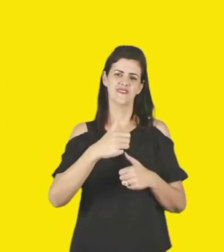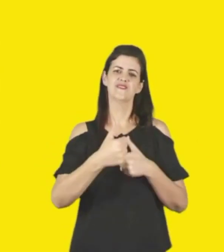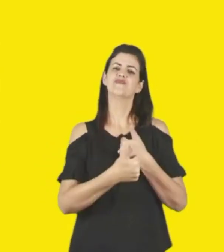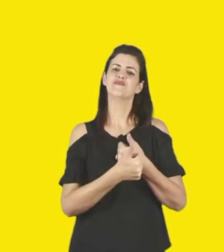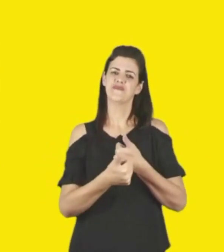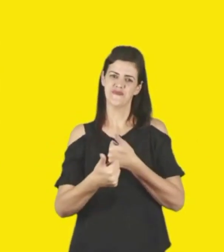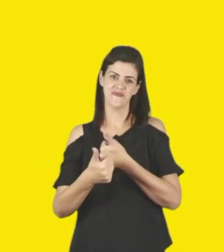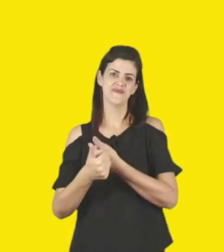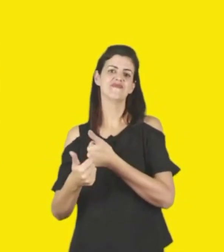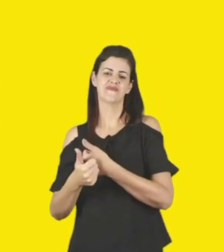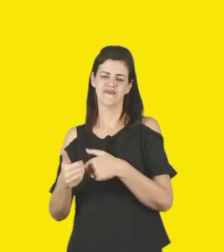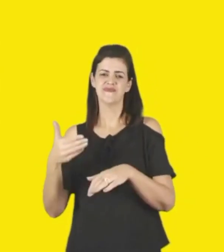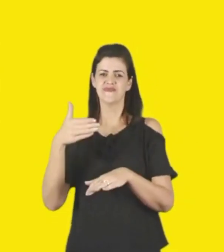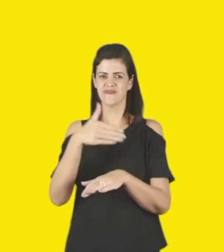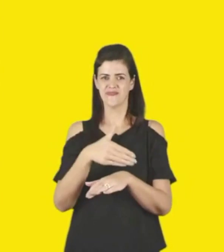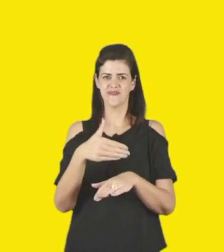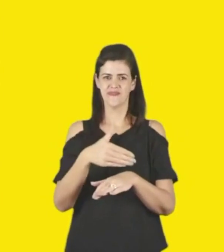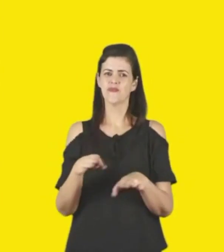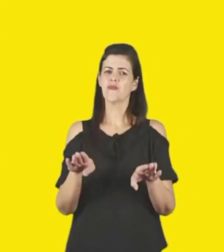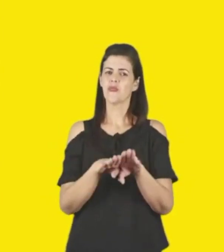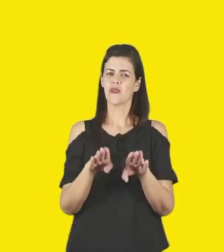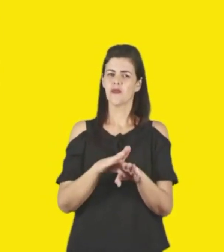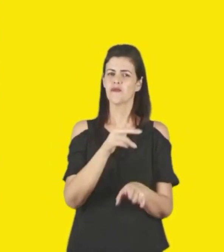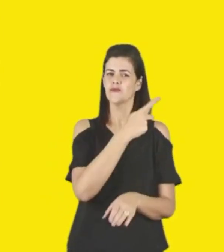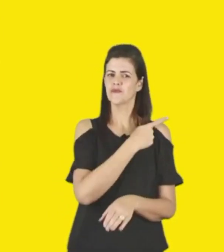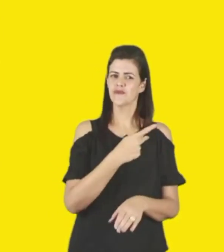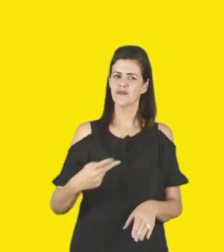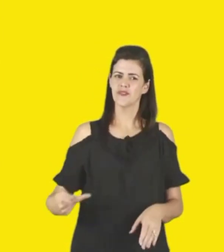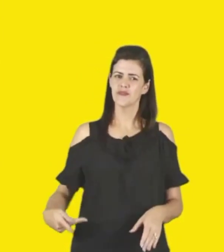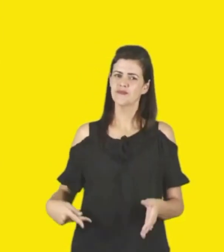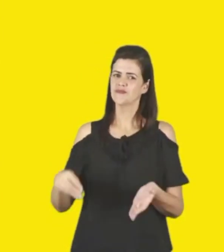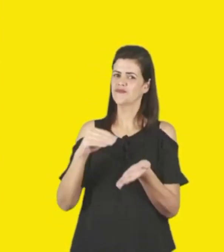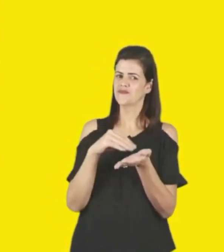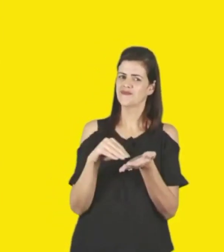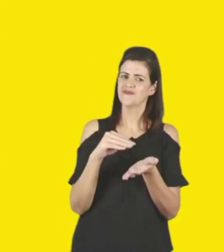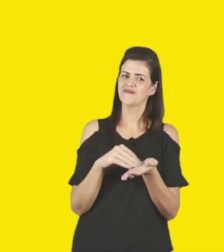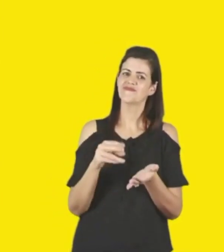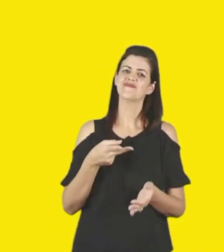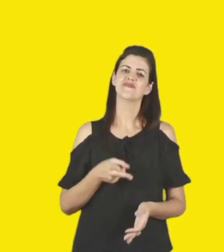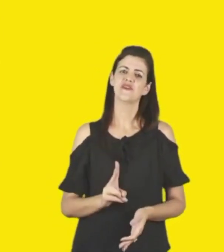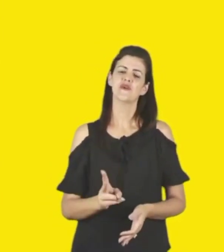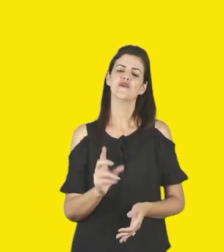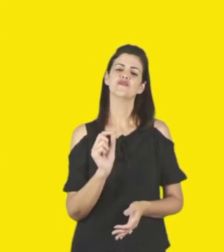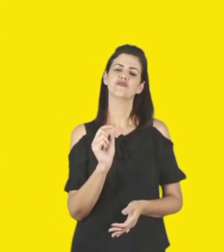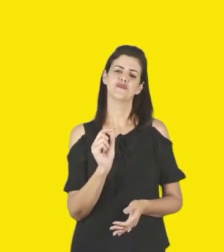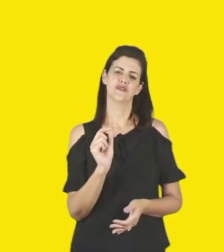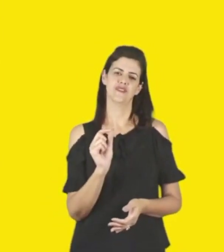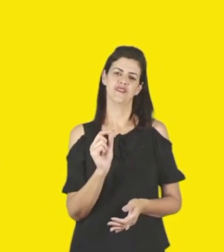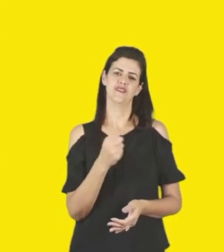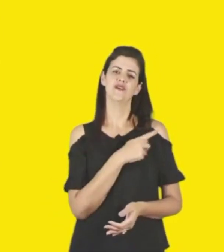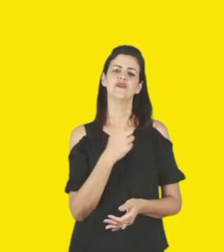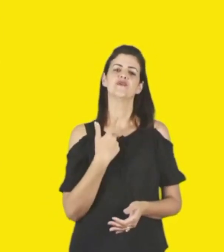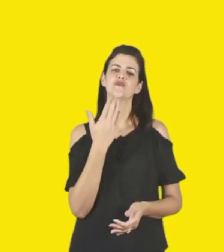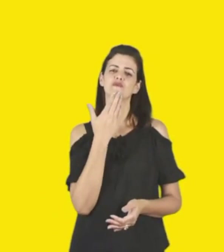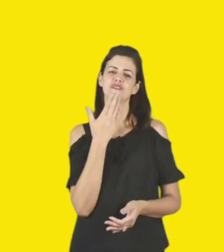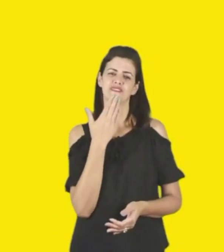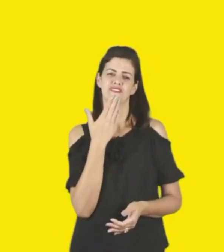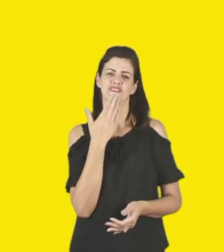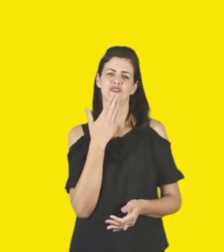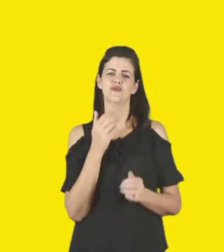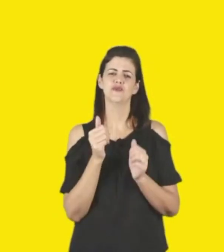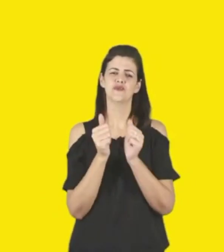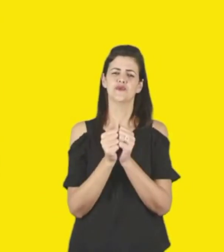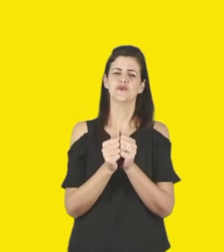vocês, e aos prefeitos, aos secretários, continuam aqui a nossa colaboração, e a certeza que estaremos juntos